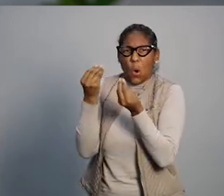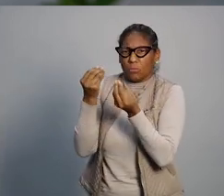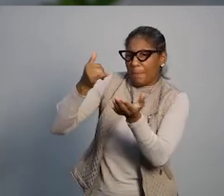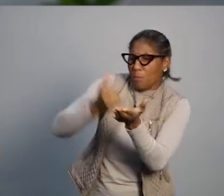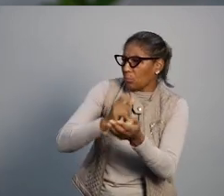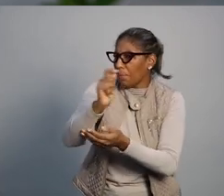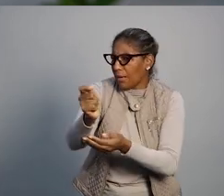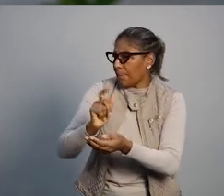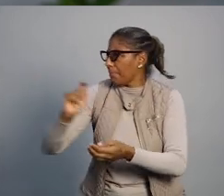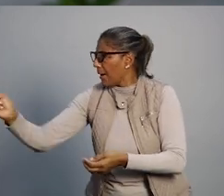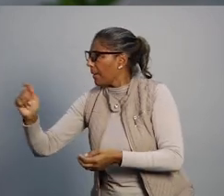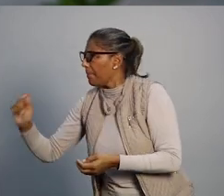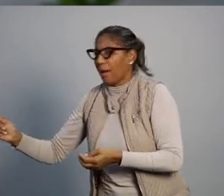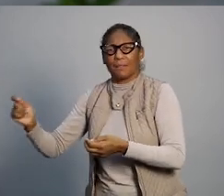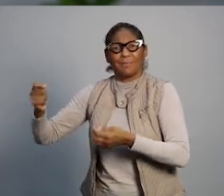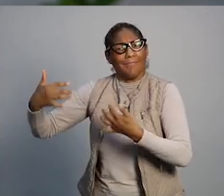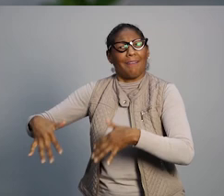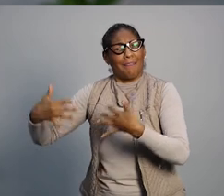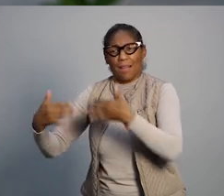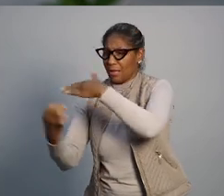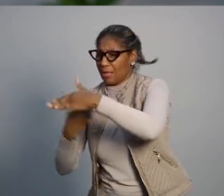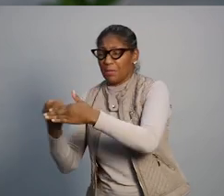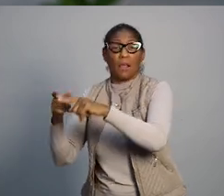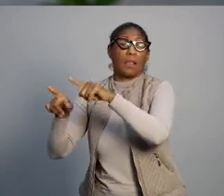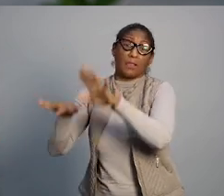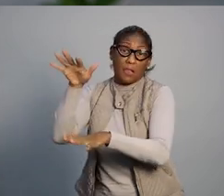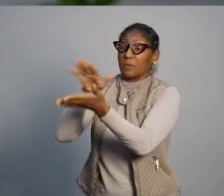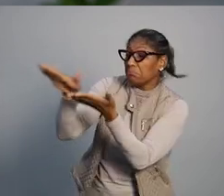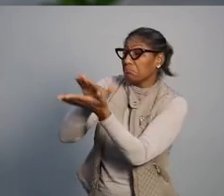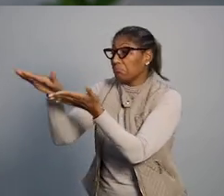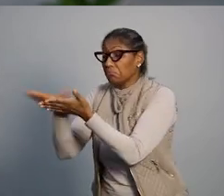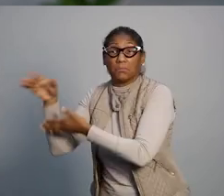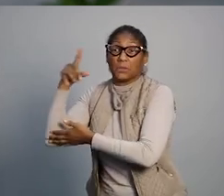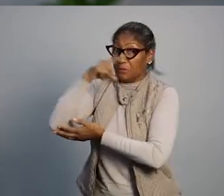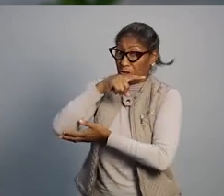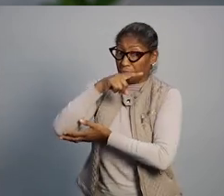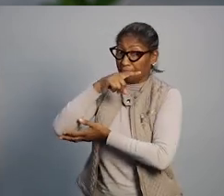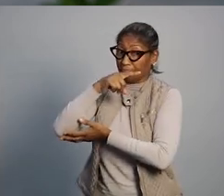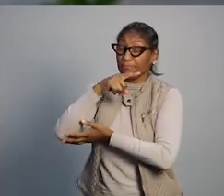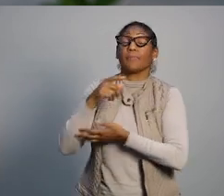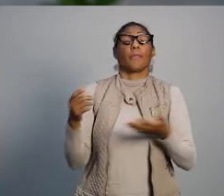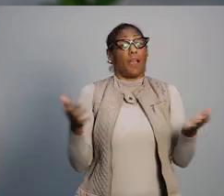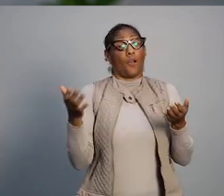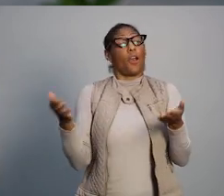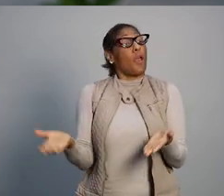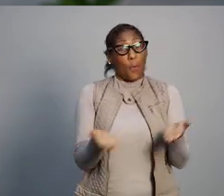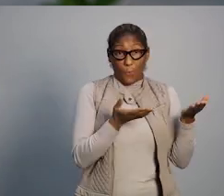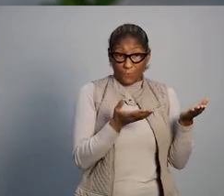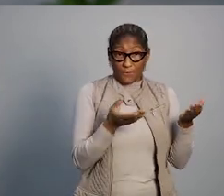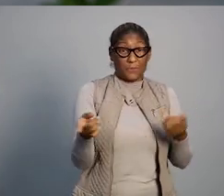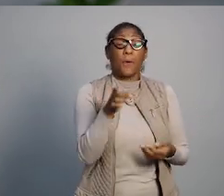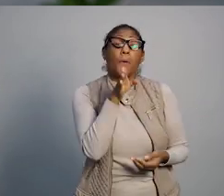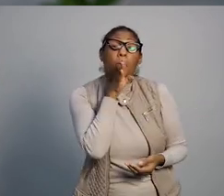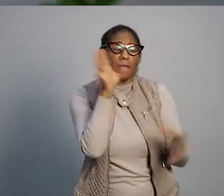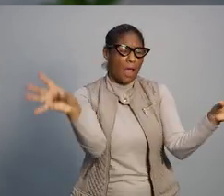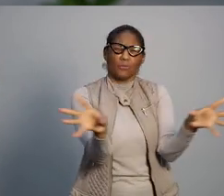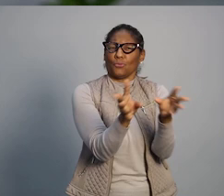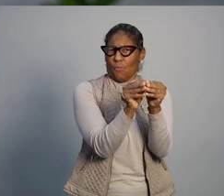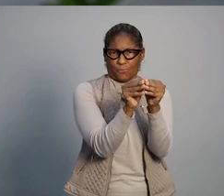mercadorias e uma enorme complexidade na gestão tributária, o que também acarreta mais custos para quem produz.